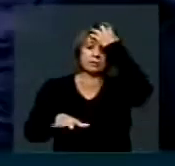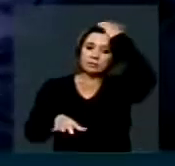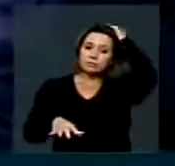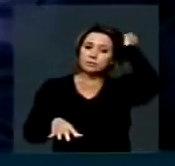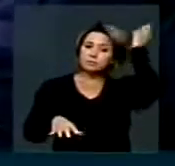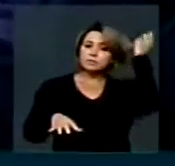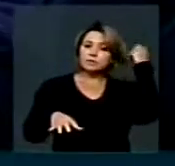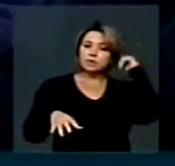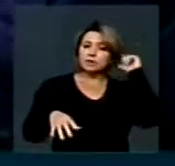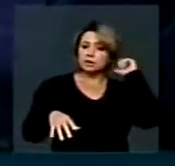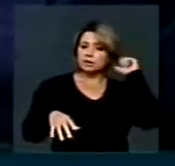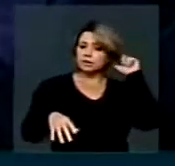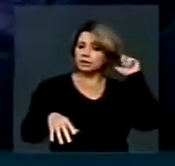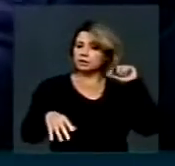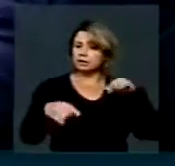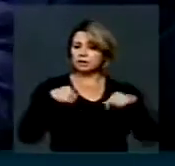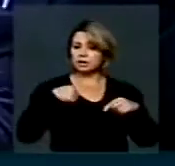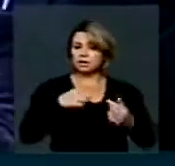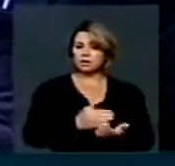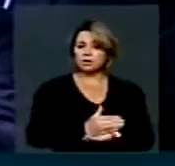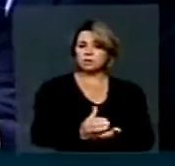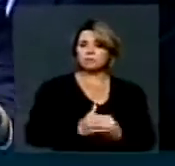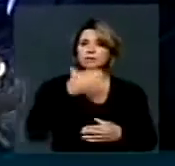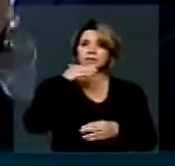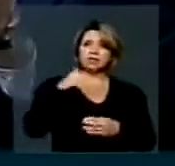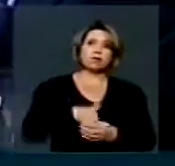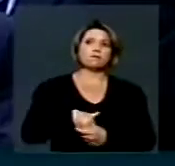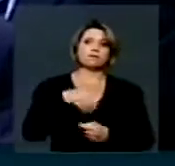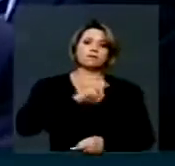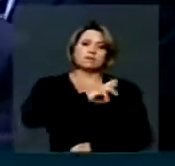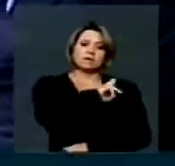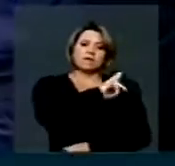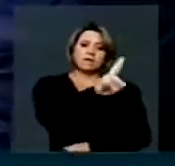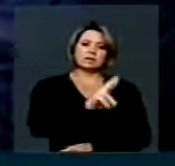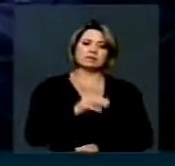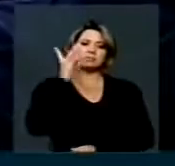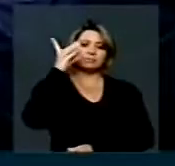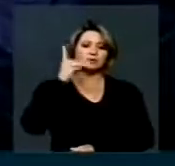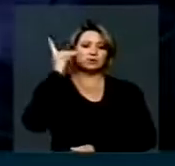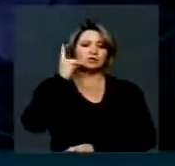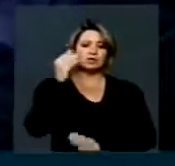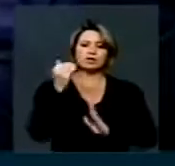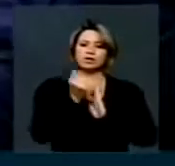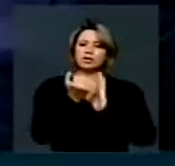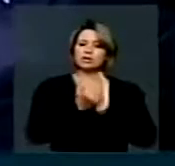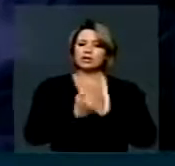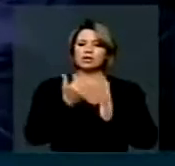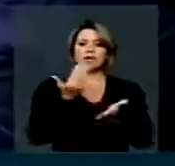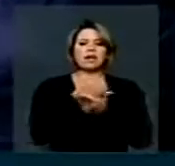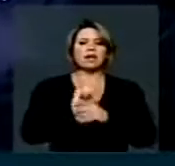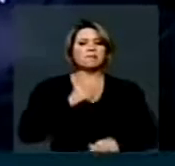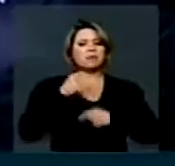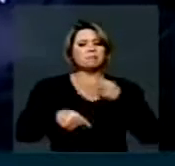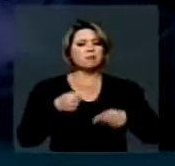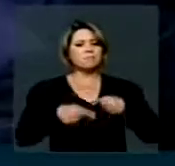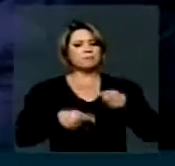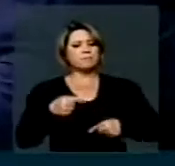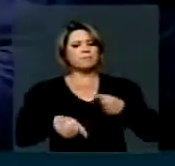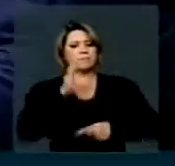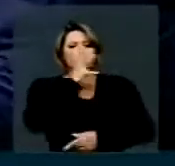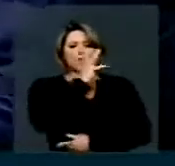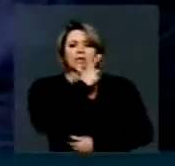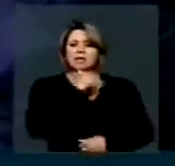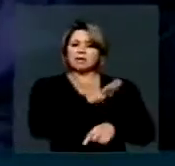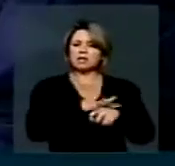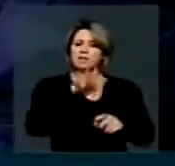Nós temos que começar a votar. É responsabilidade do plenário por um ponto final nessa longa discussão que